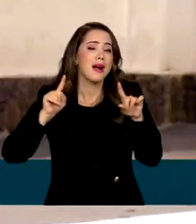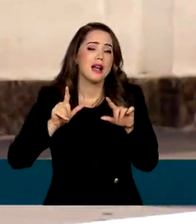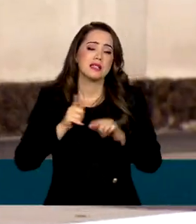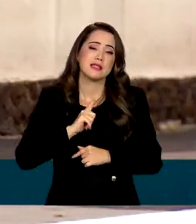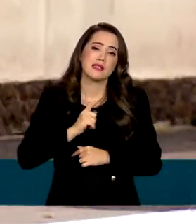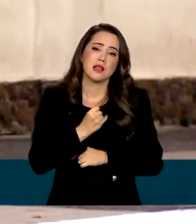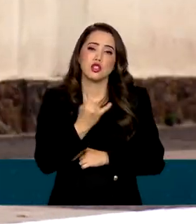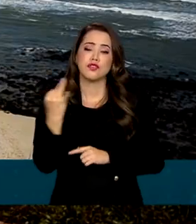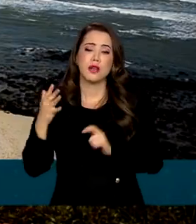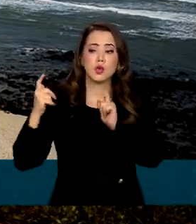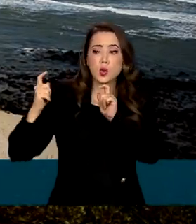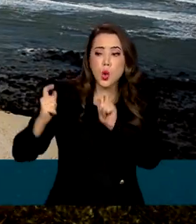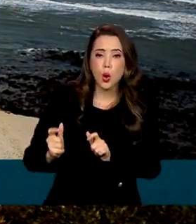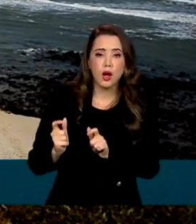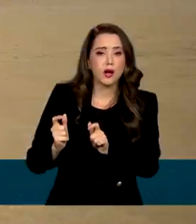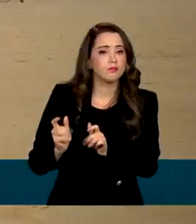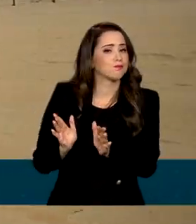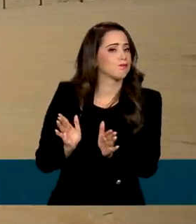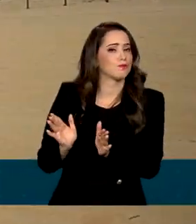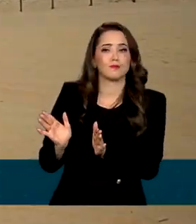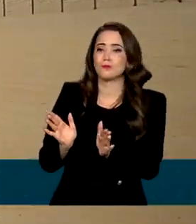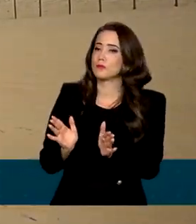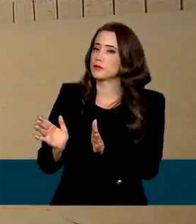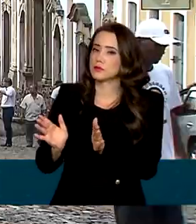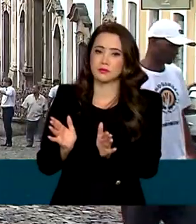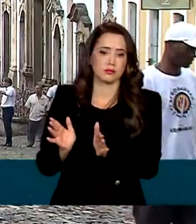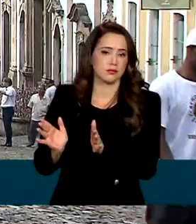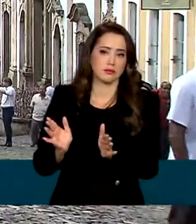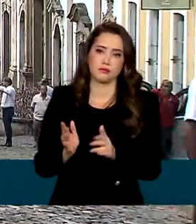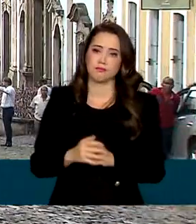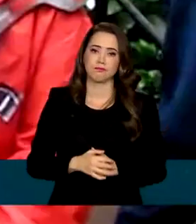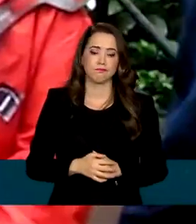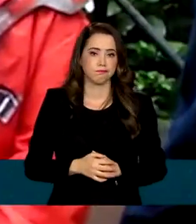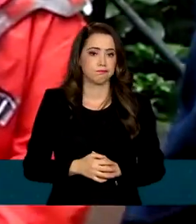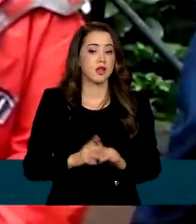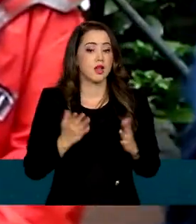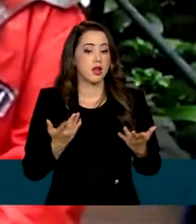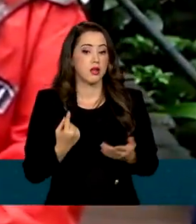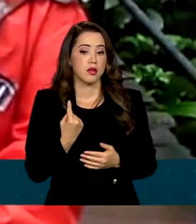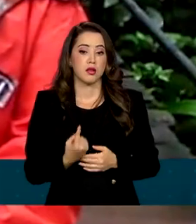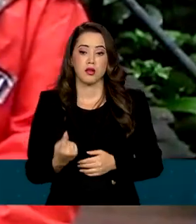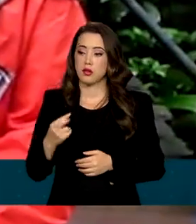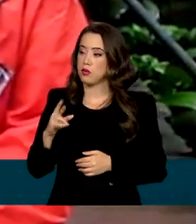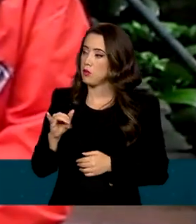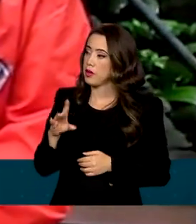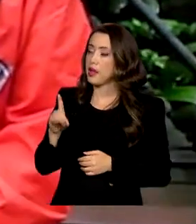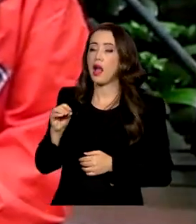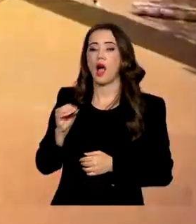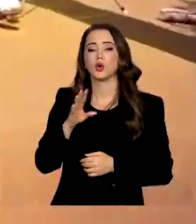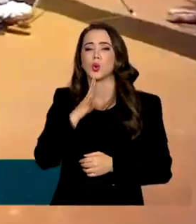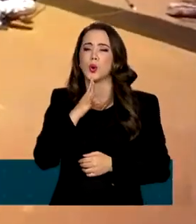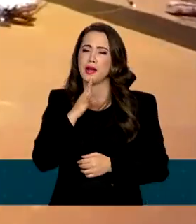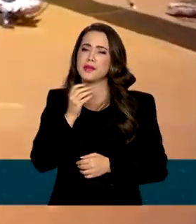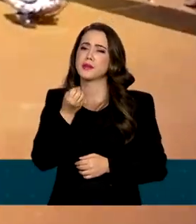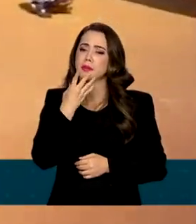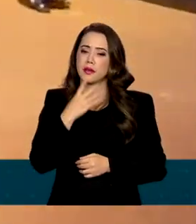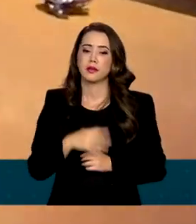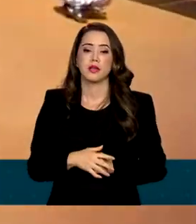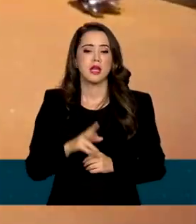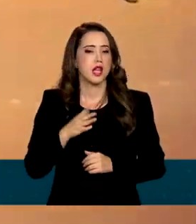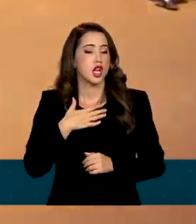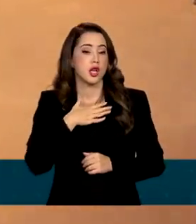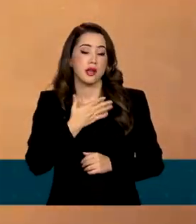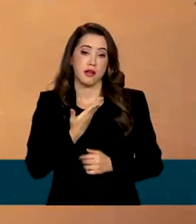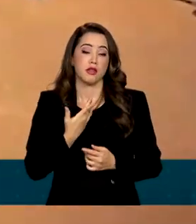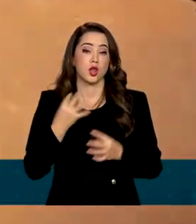existem muitos locais que não são acessíveis para as pessoas com deficiência. O Ricardo sabe bem disso. Ele é turismólogo